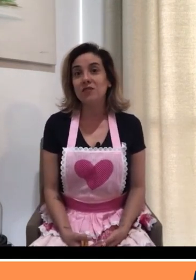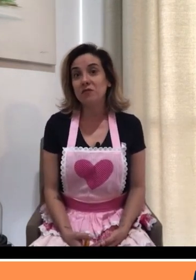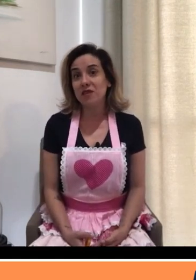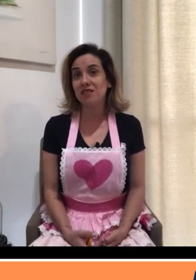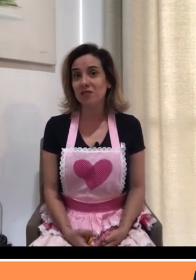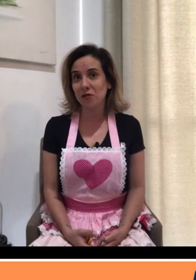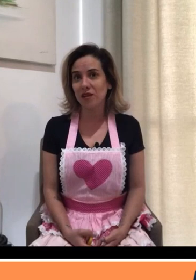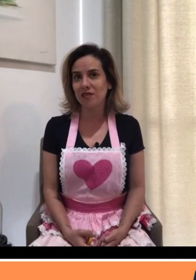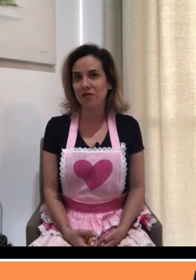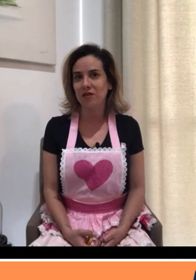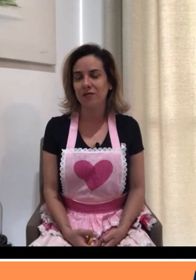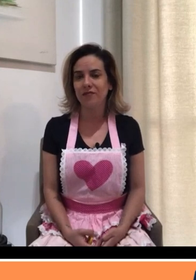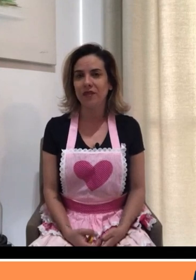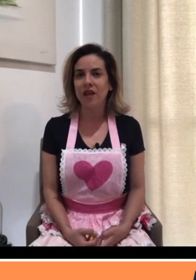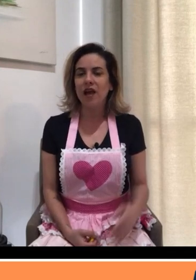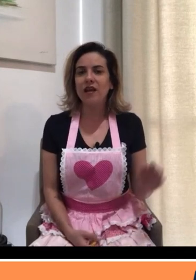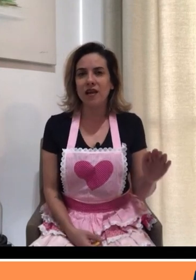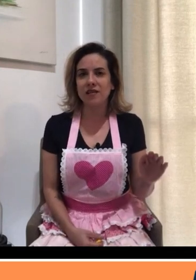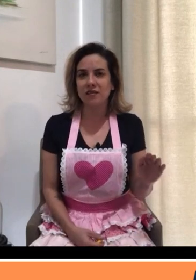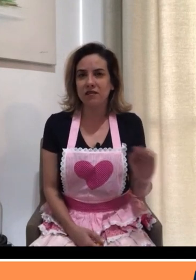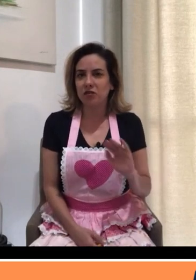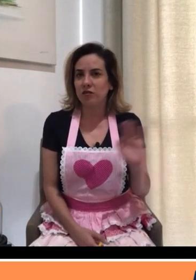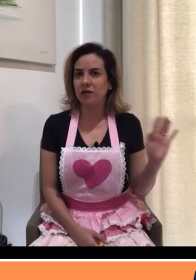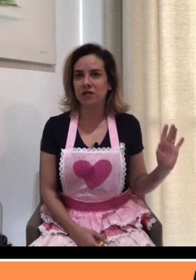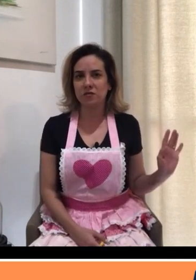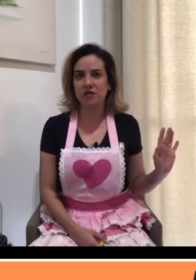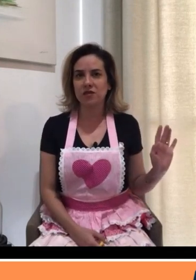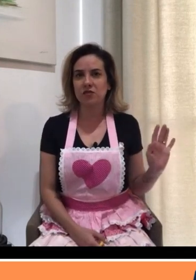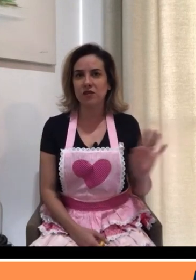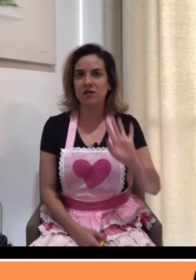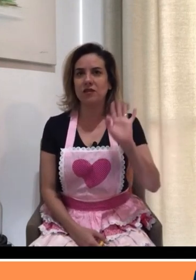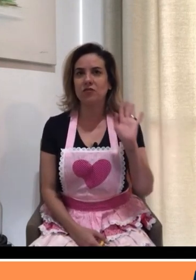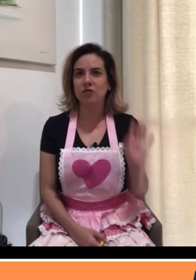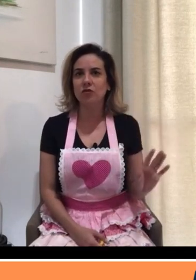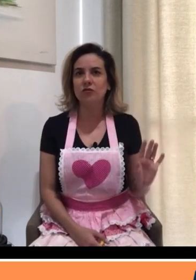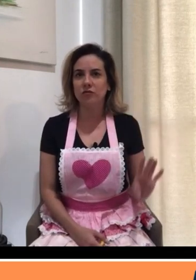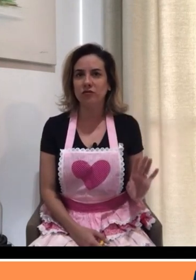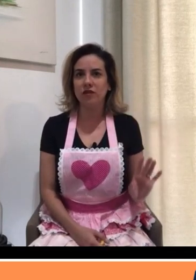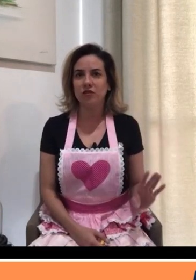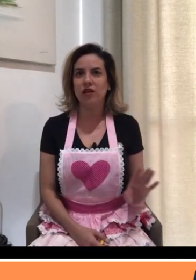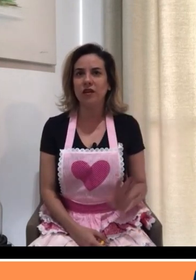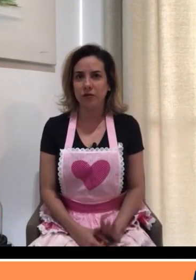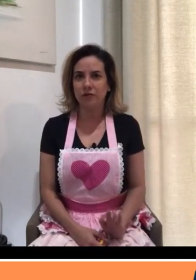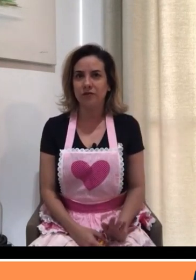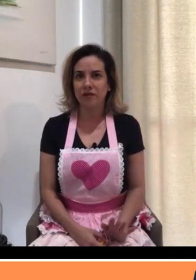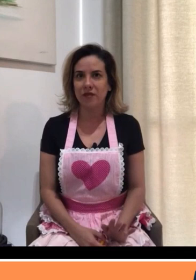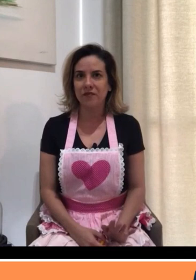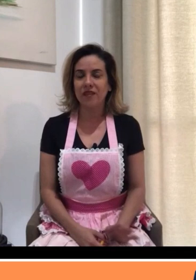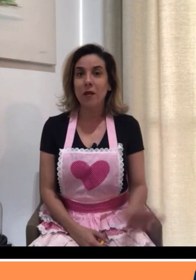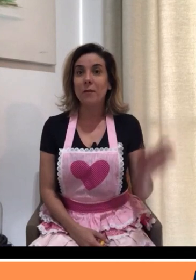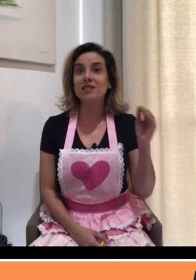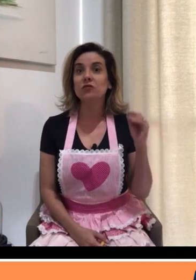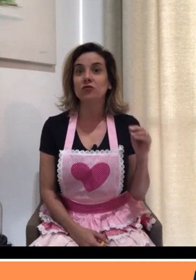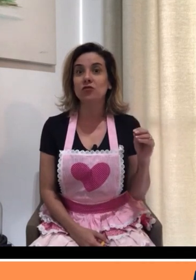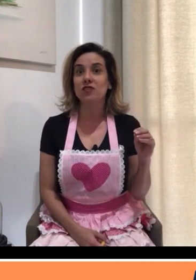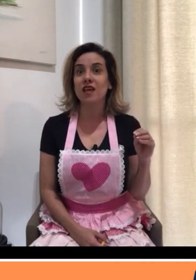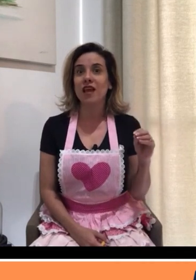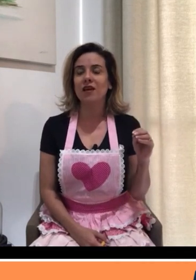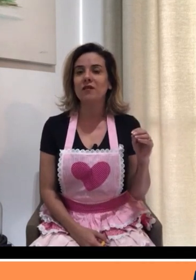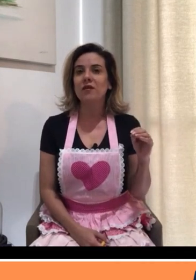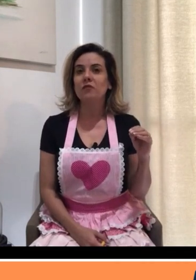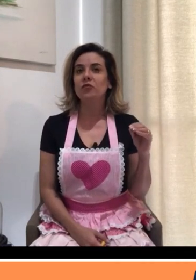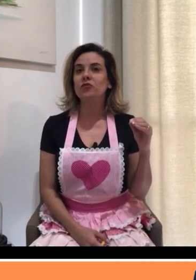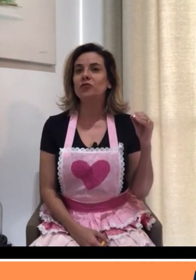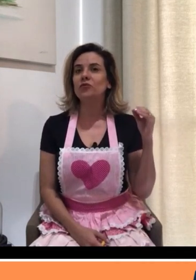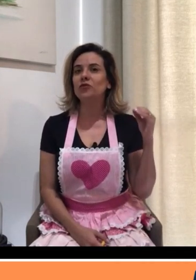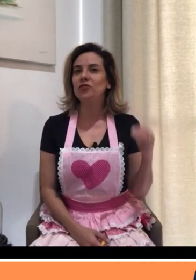Uma das primeiras histórias que eu li. Aliás, eu acho que uma das primeiras histórias que todo mundo aí já leu, né? Mas eu trouxe